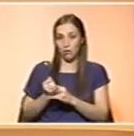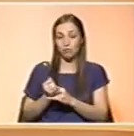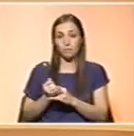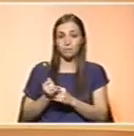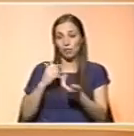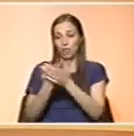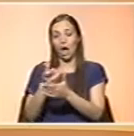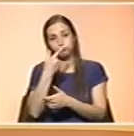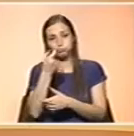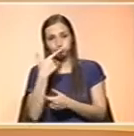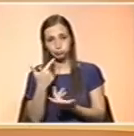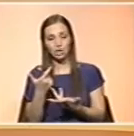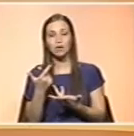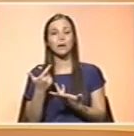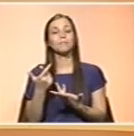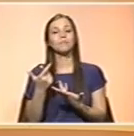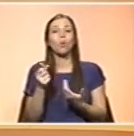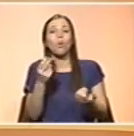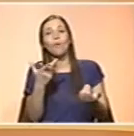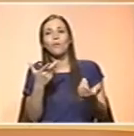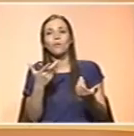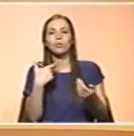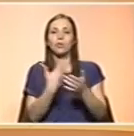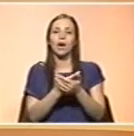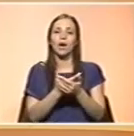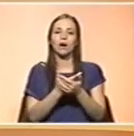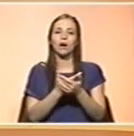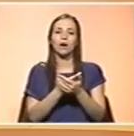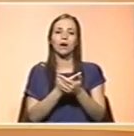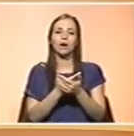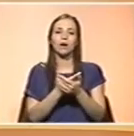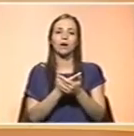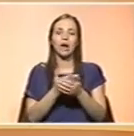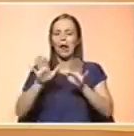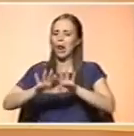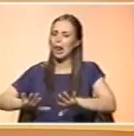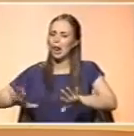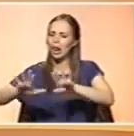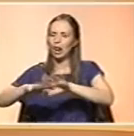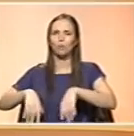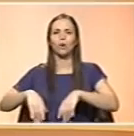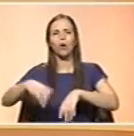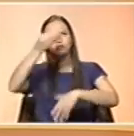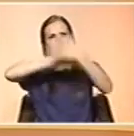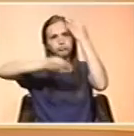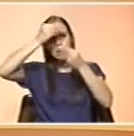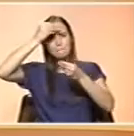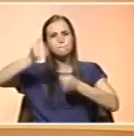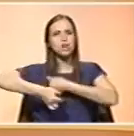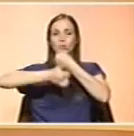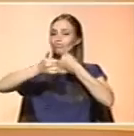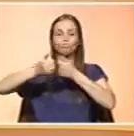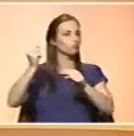suplementação, melhorar, tornar-nos mais calmos se eles forem muito agitados, melhorar o rendimento escolar, etc. Nada disso